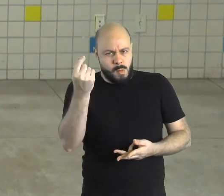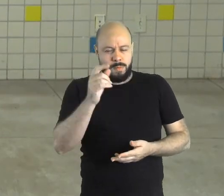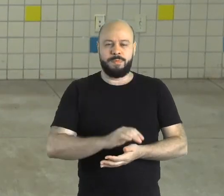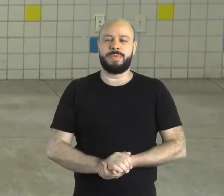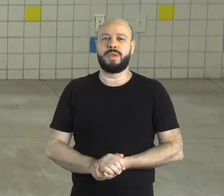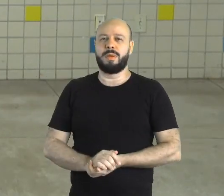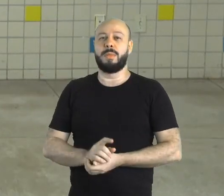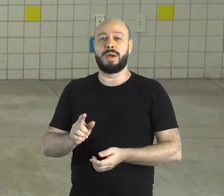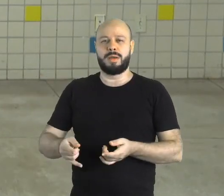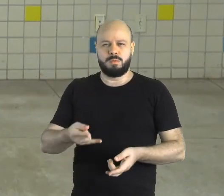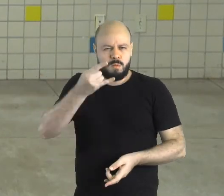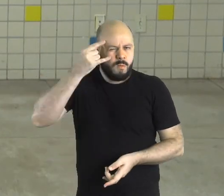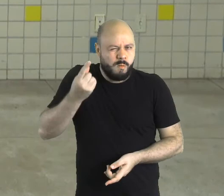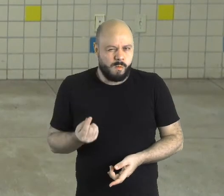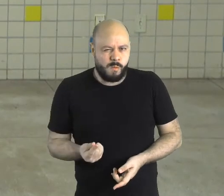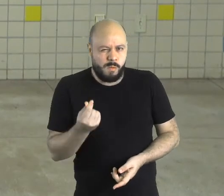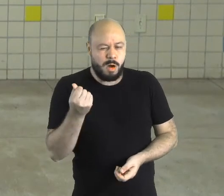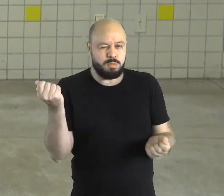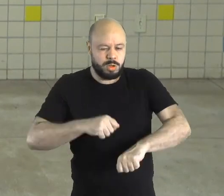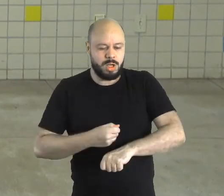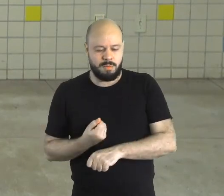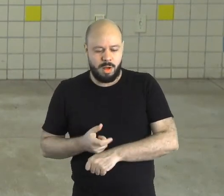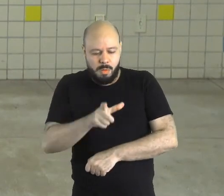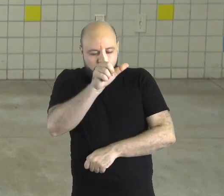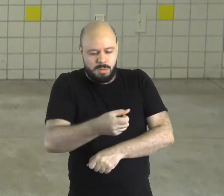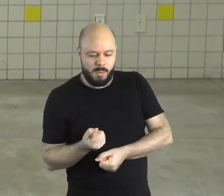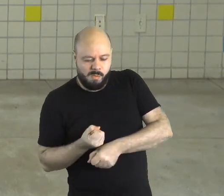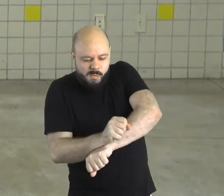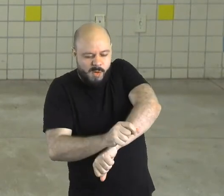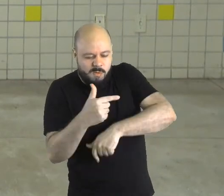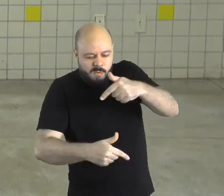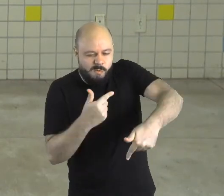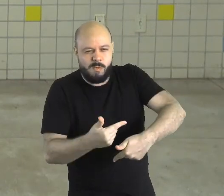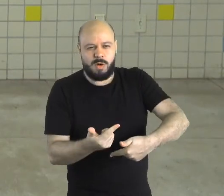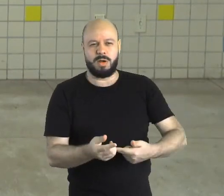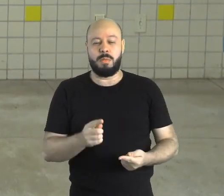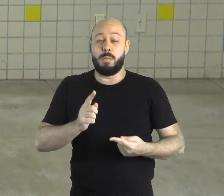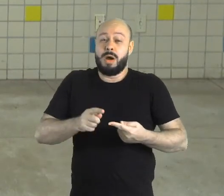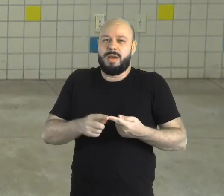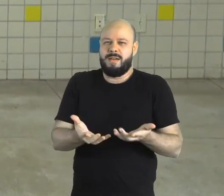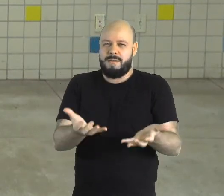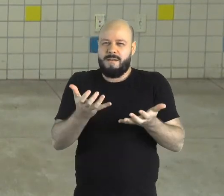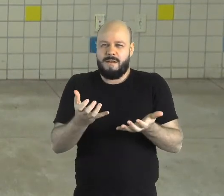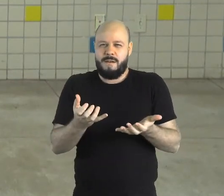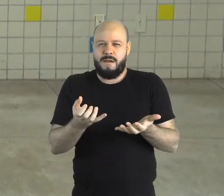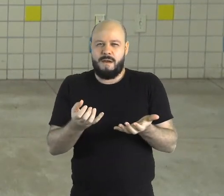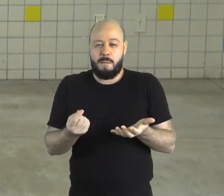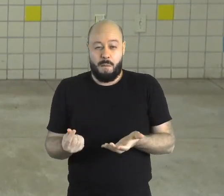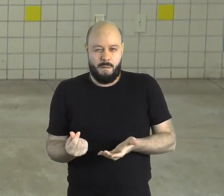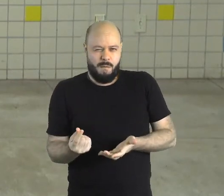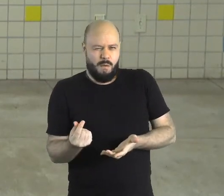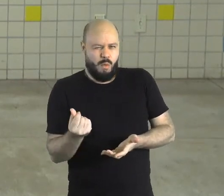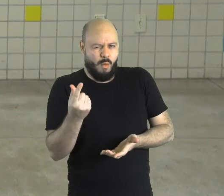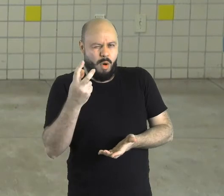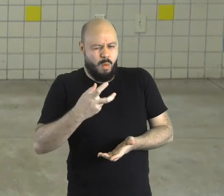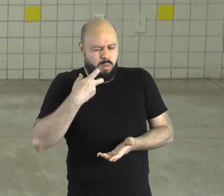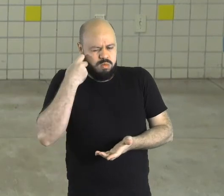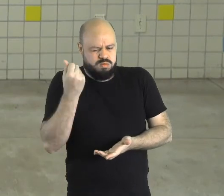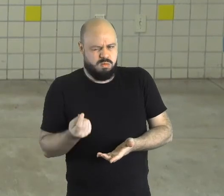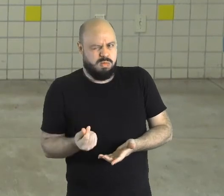possibilita esse trabalho escravo na atualidade. Pois, pessoas querendo adquirir altos lucros,